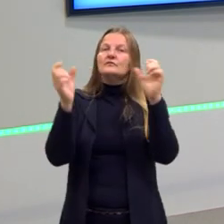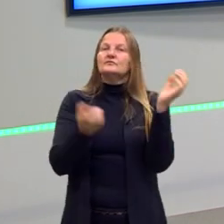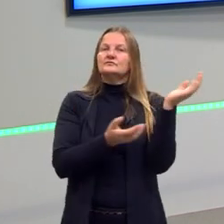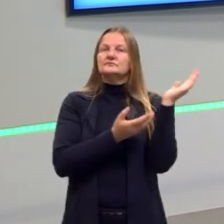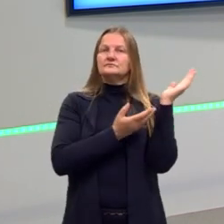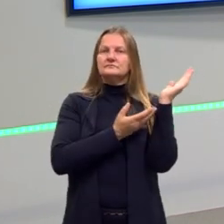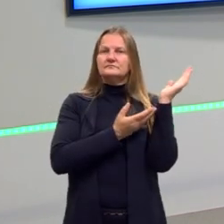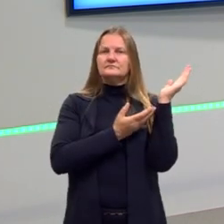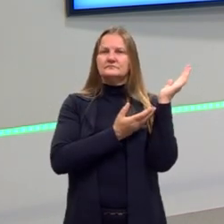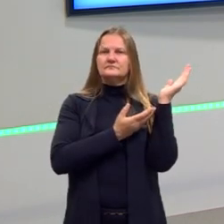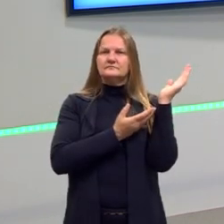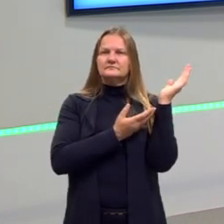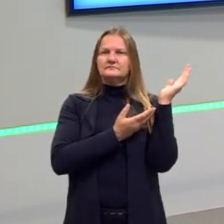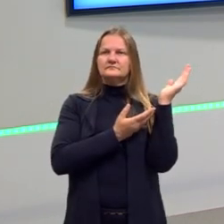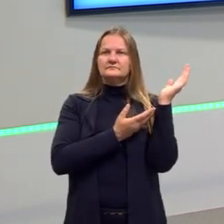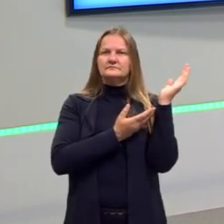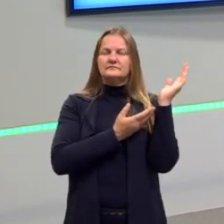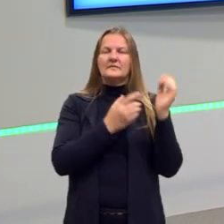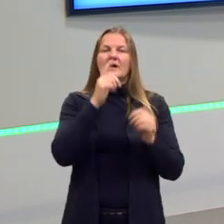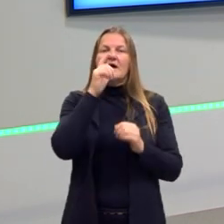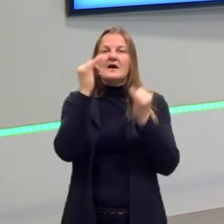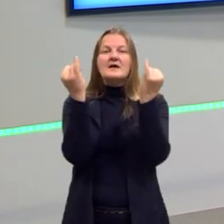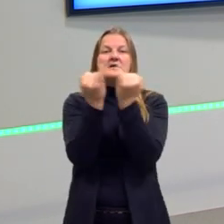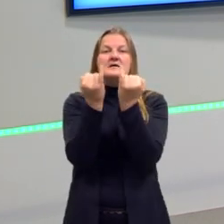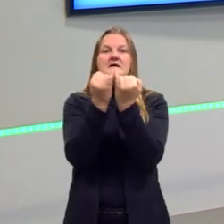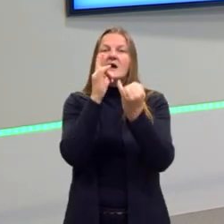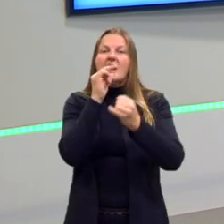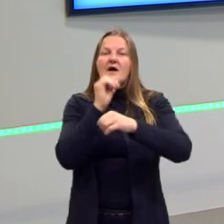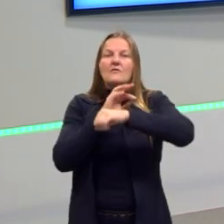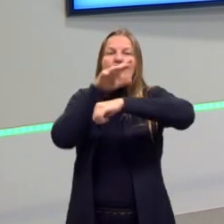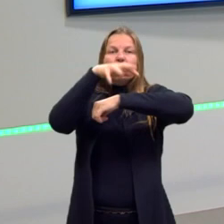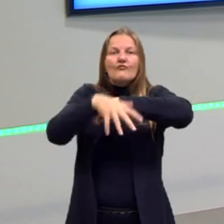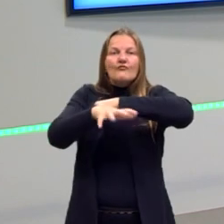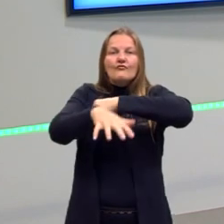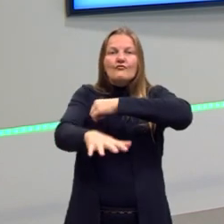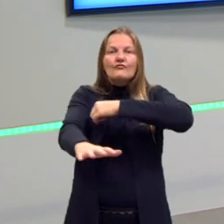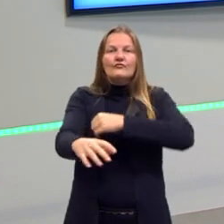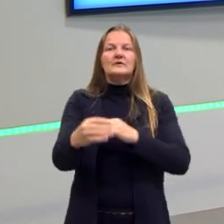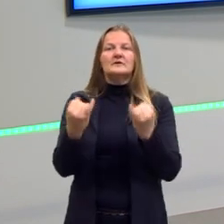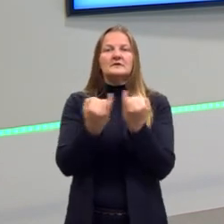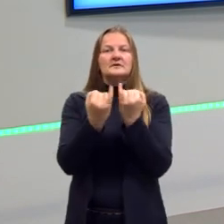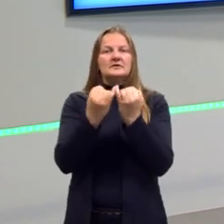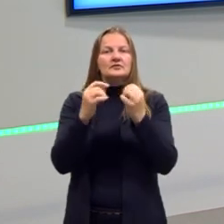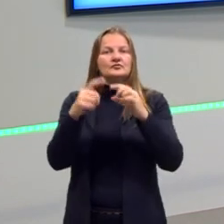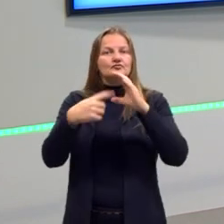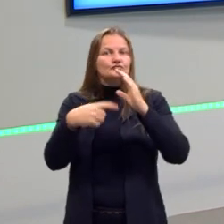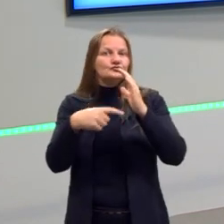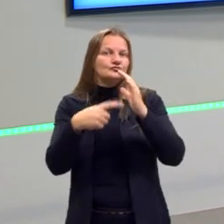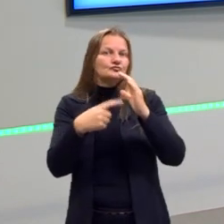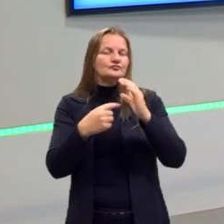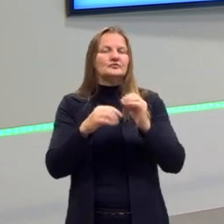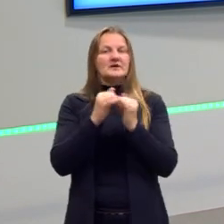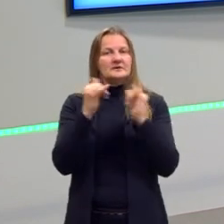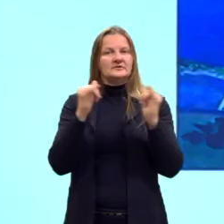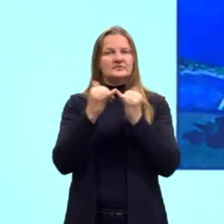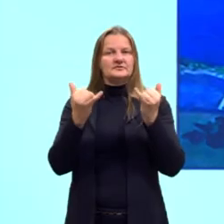vocês, ó, bom e velho Itaipu, tá, gurizada, mostrando toda aquela pomposidade,